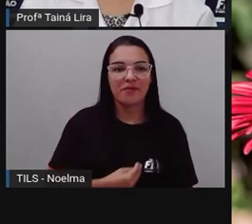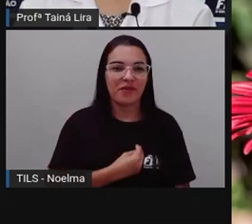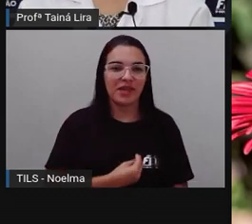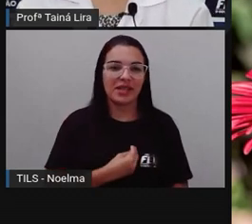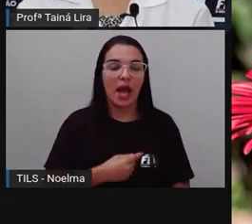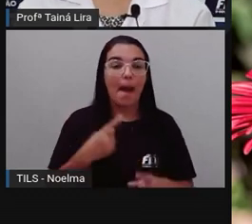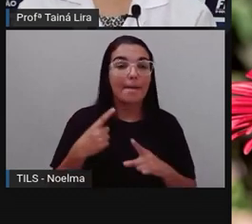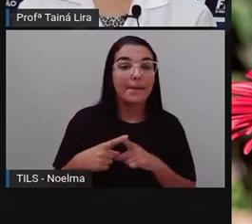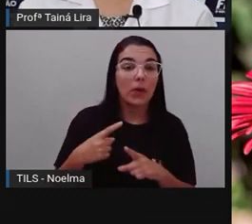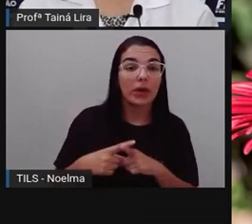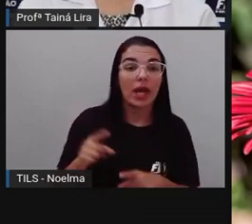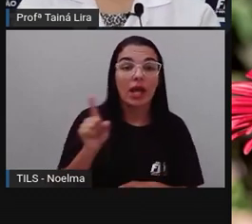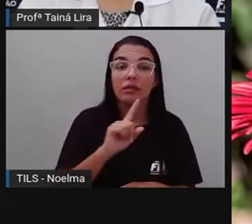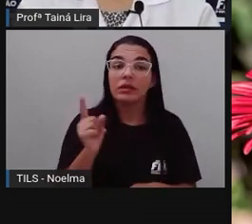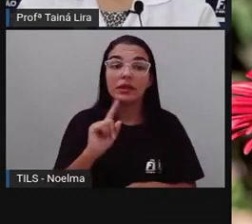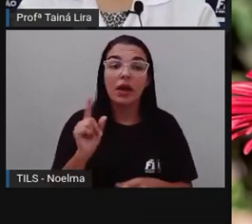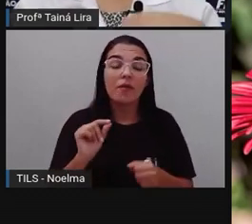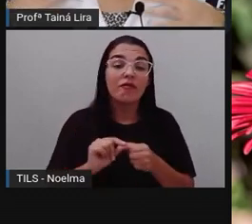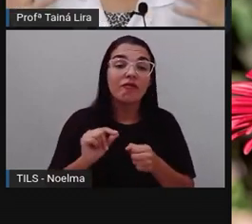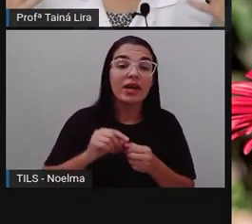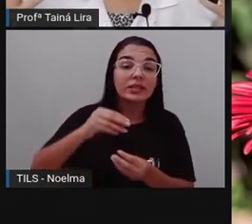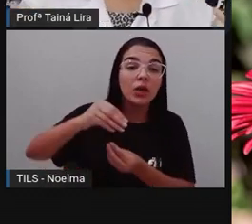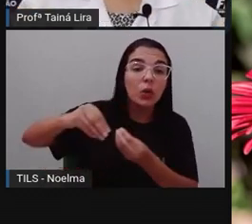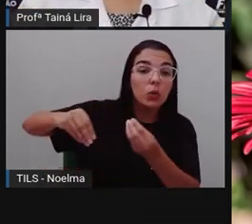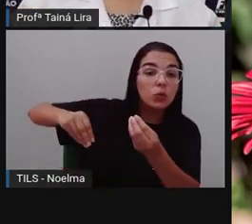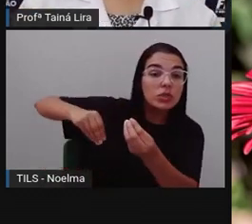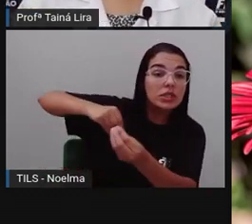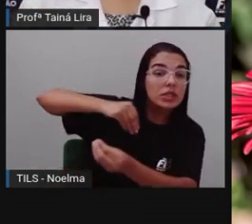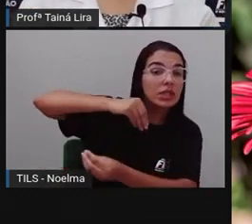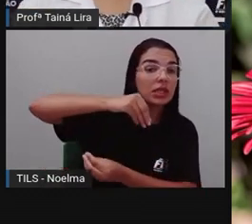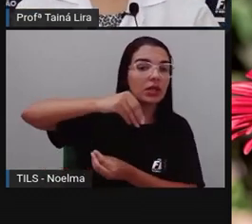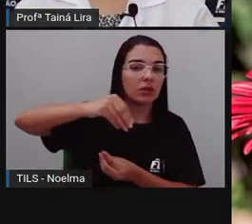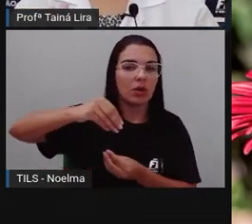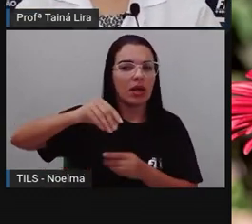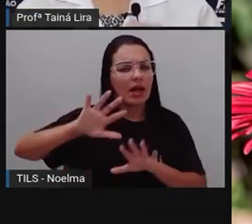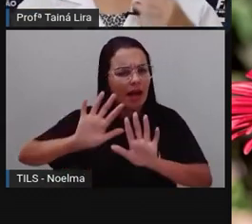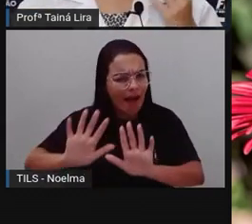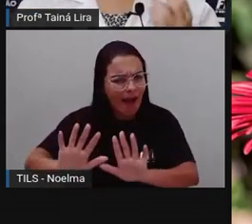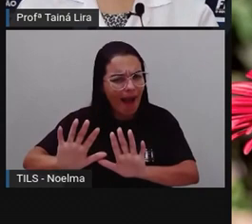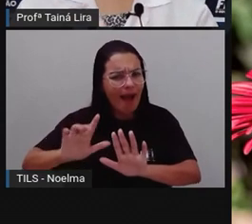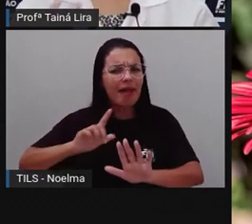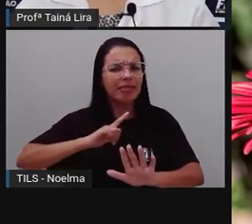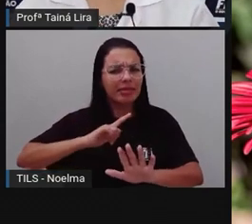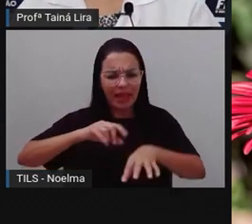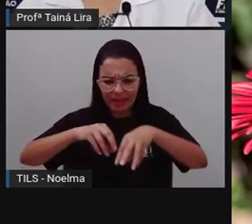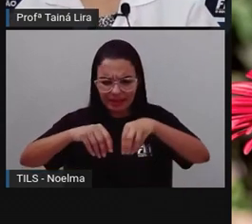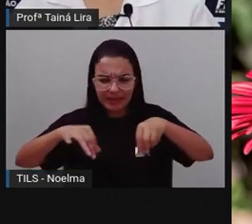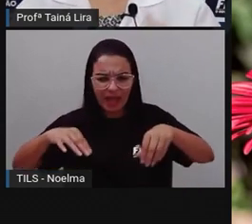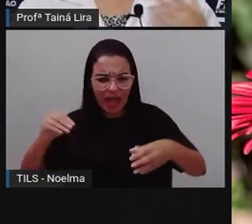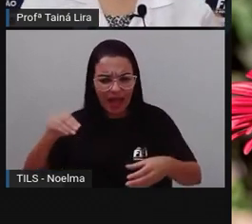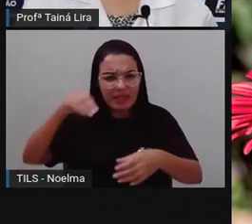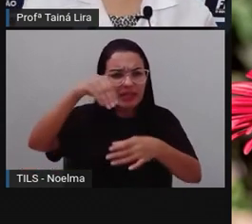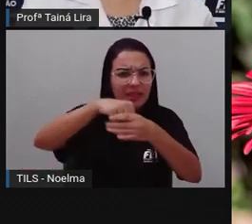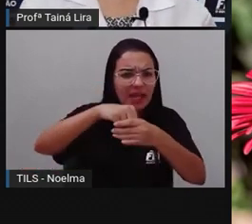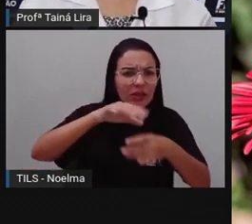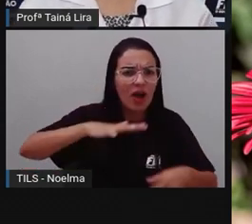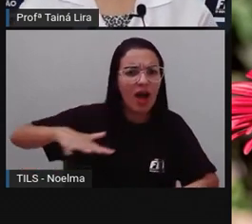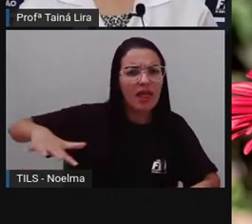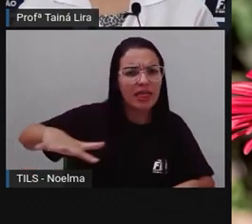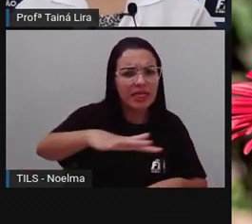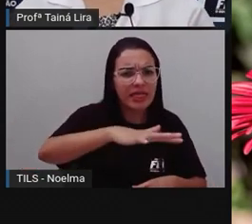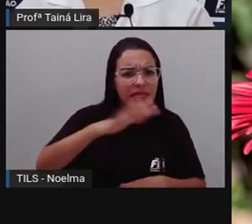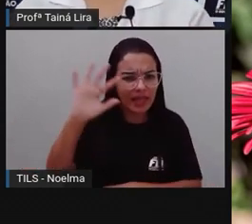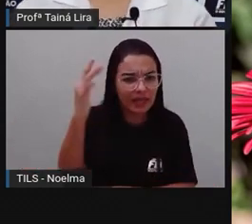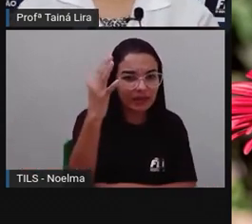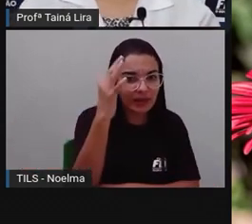ciclo. Aí você falou, pró, mas o solo faz parte da natureza, Mas se não realizar o ciclo, ele não é um ser vivo,